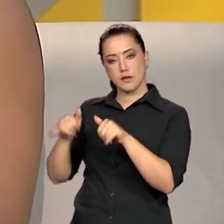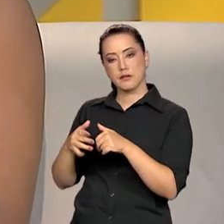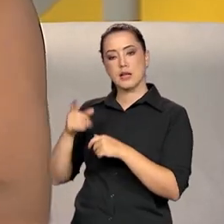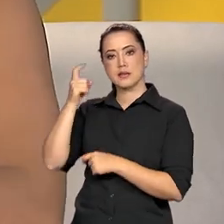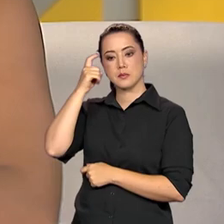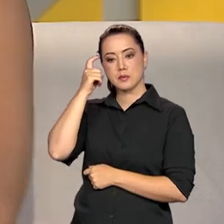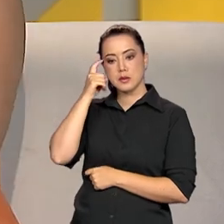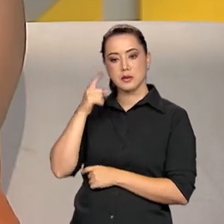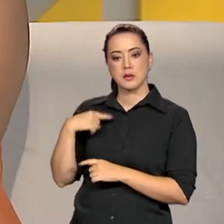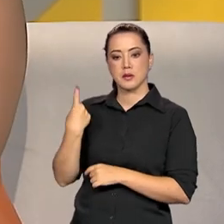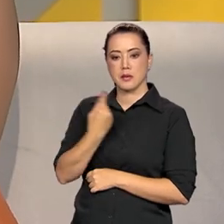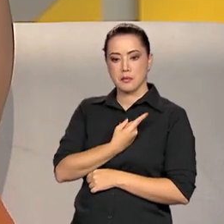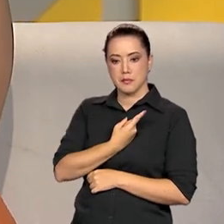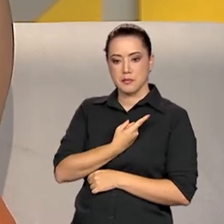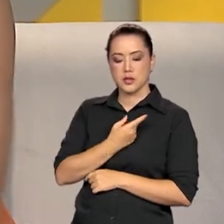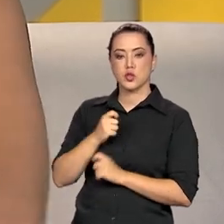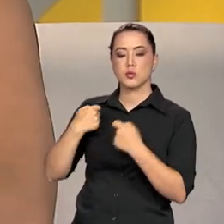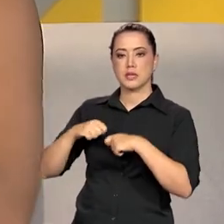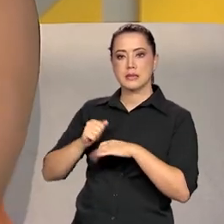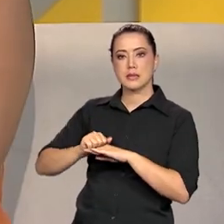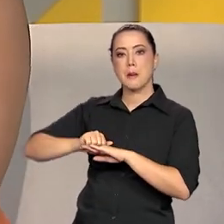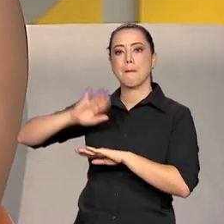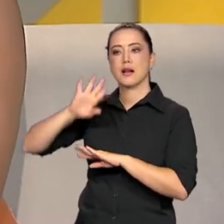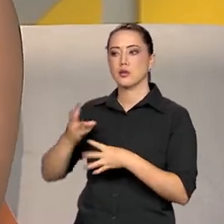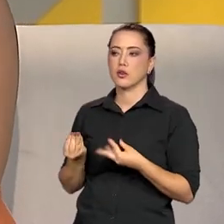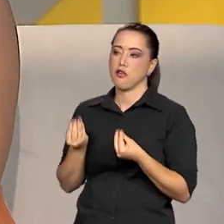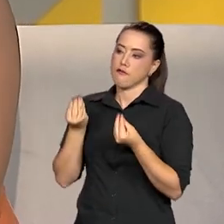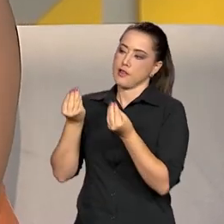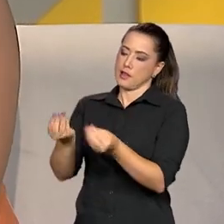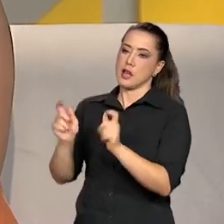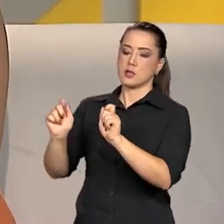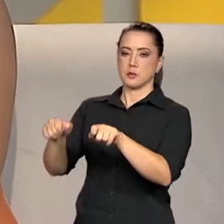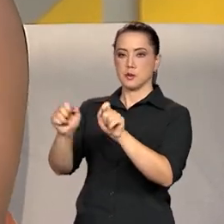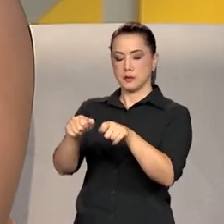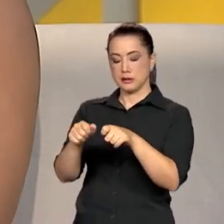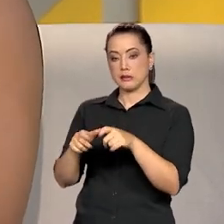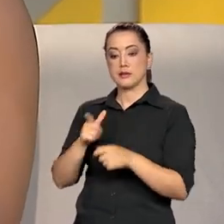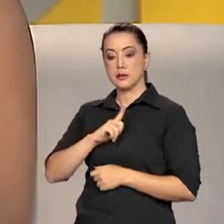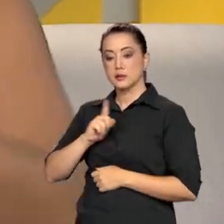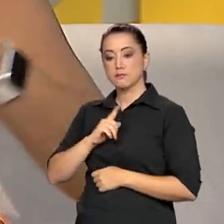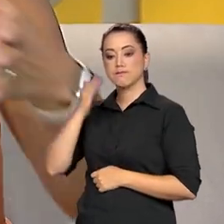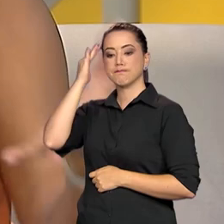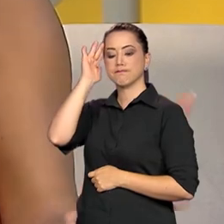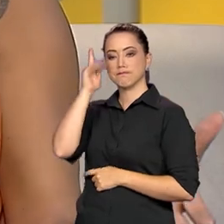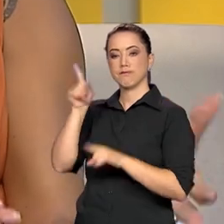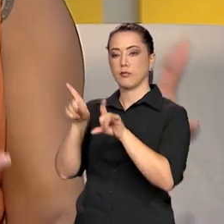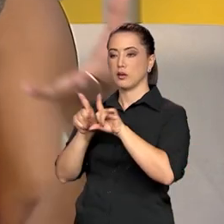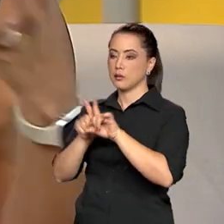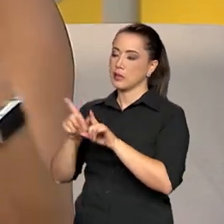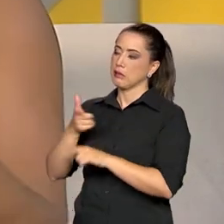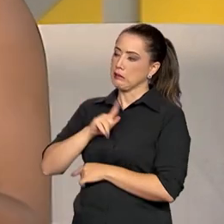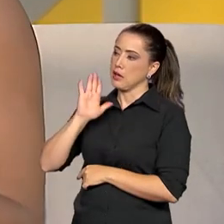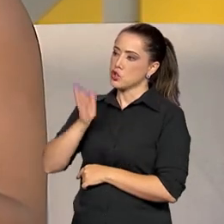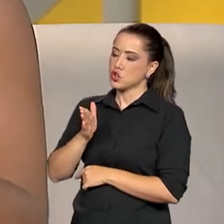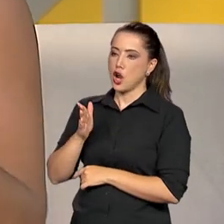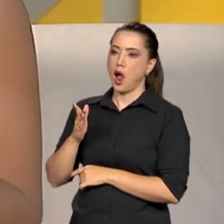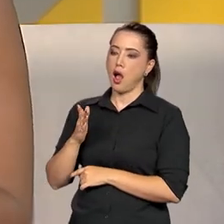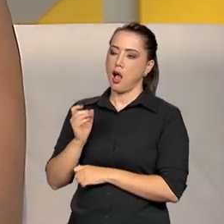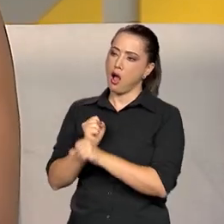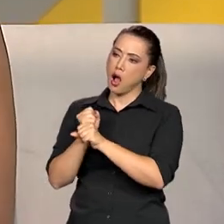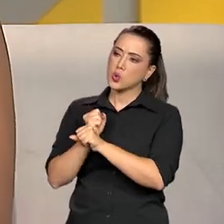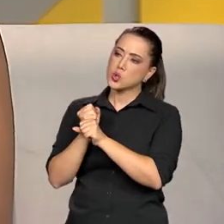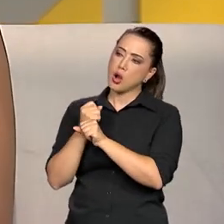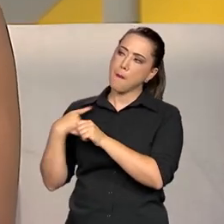precisa, para além de darmos as condições necessárias, também entendermos que já temos, há alguns anos para cá,